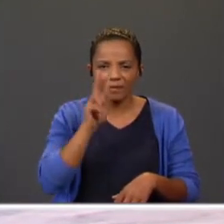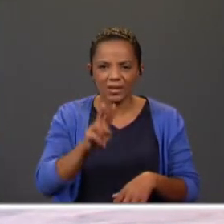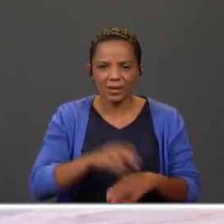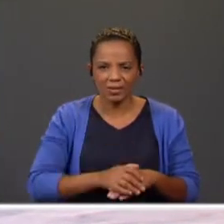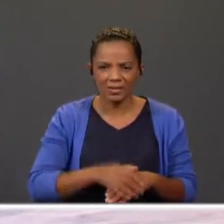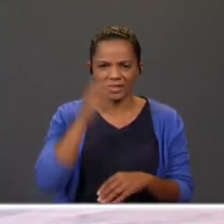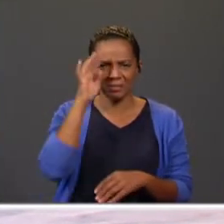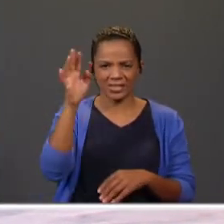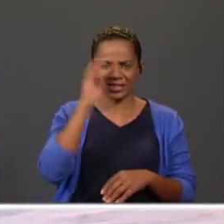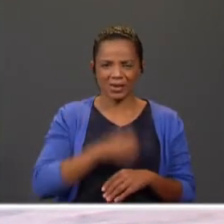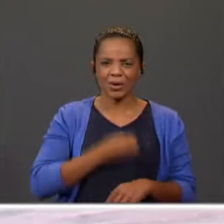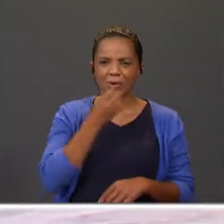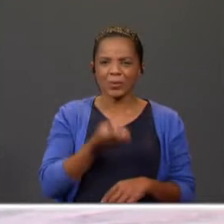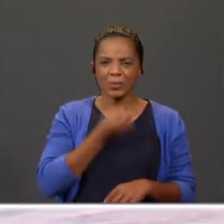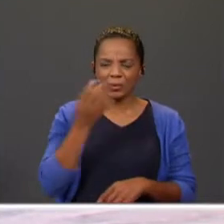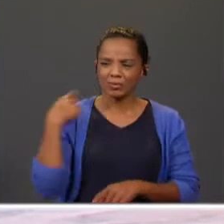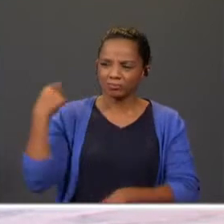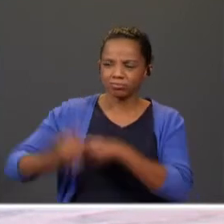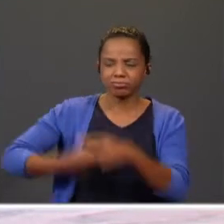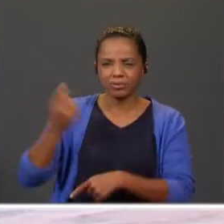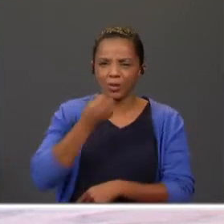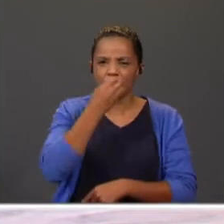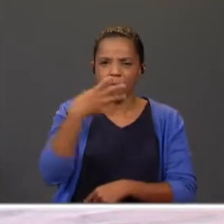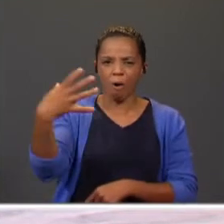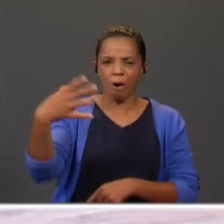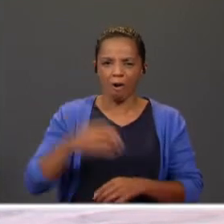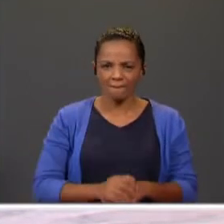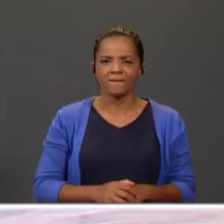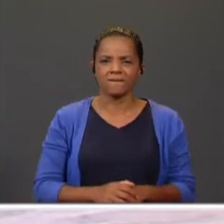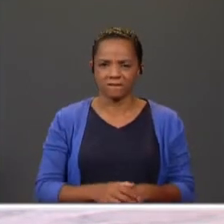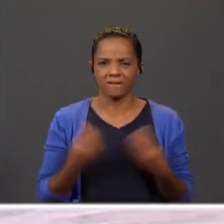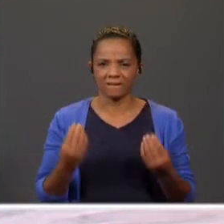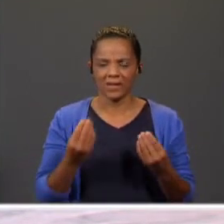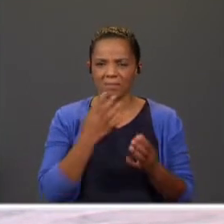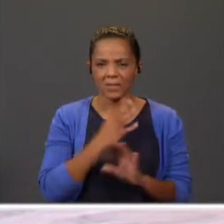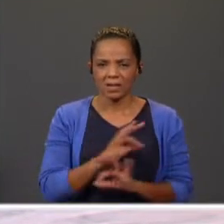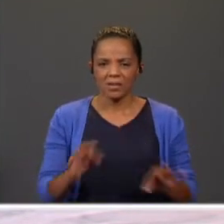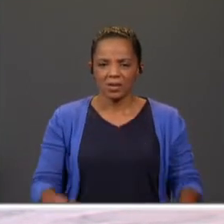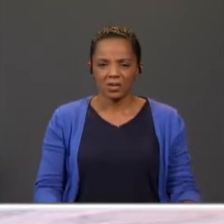Já imaginaram um conto tradicional com um dragão? Eu acho que ia ser uma coisa maravilhosa.